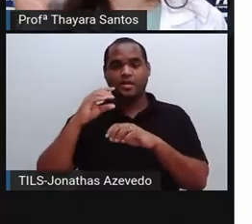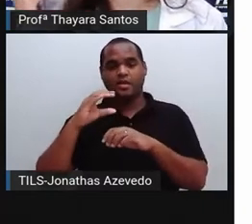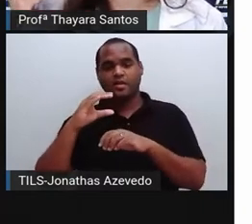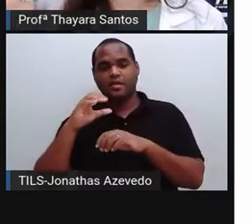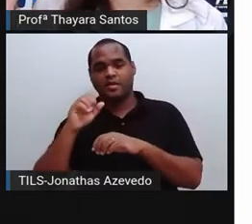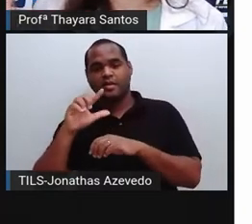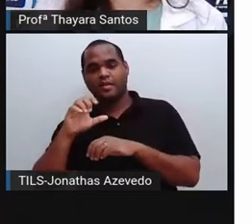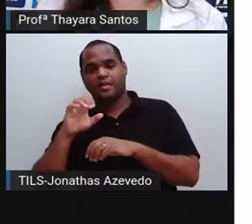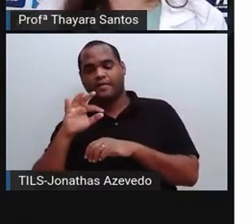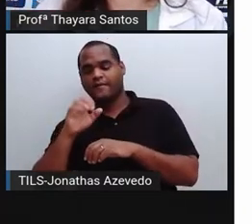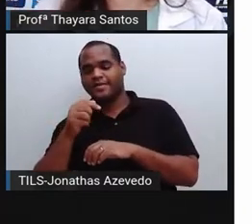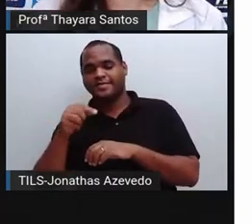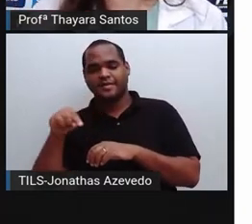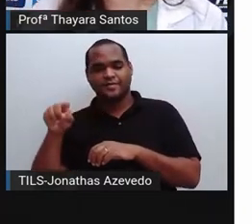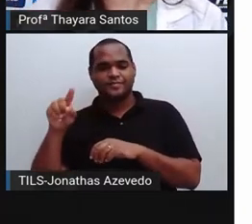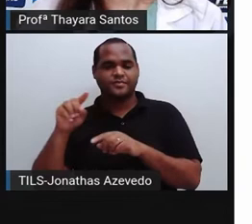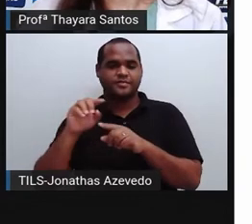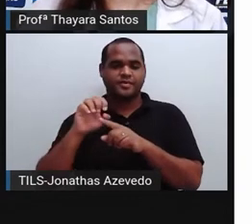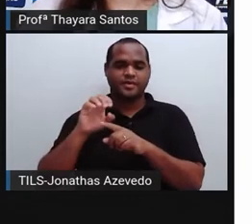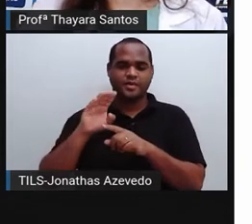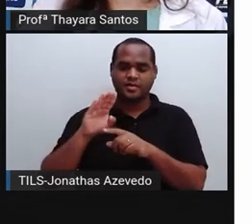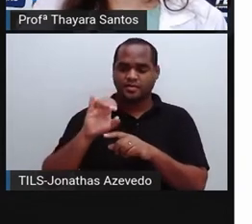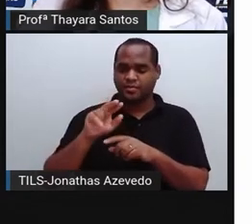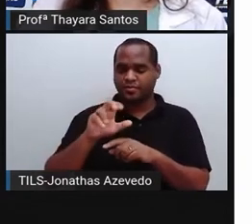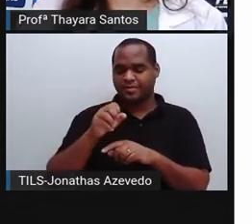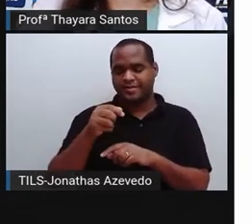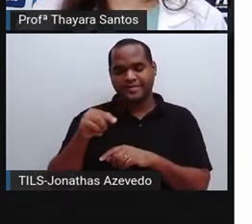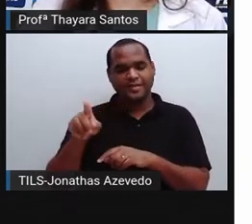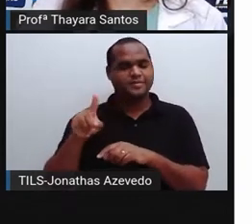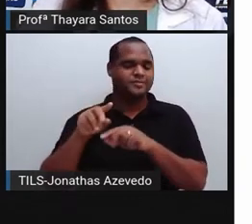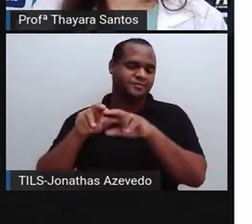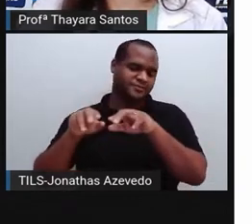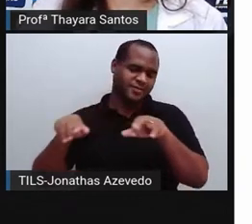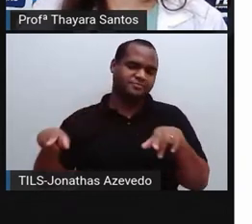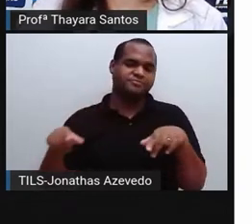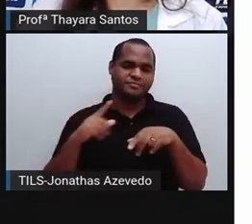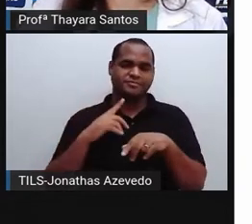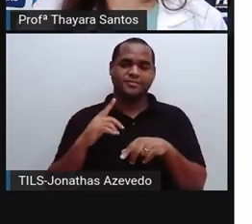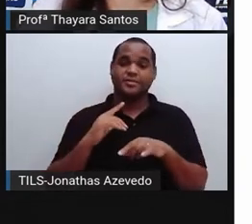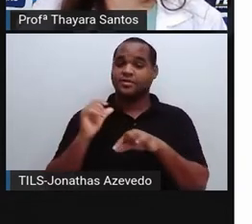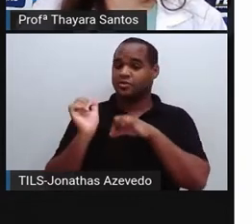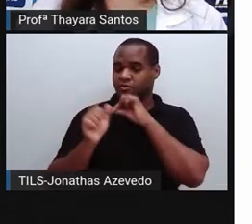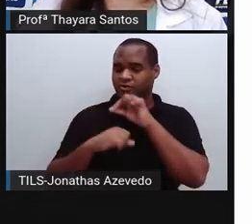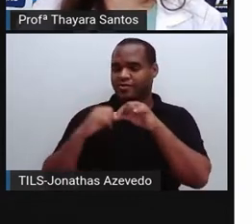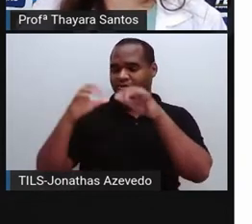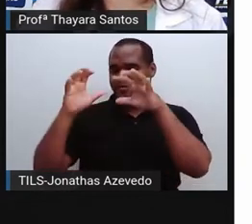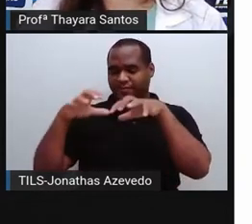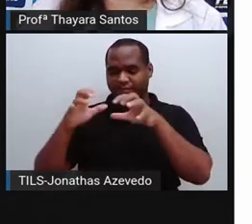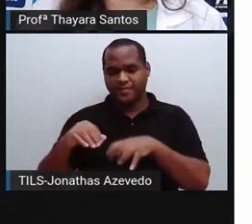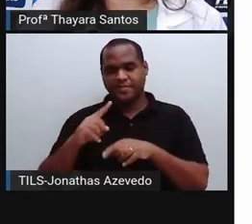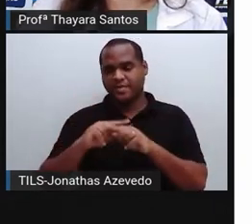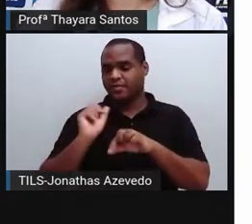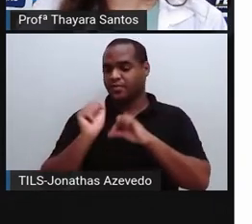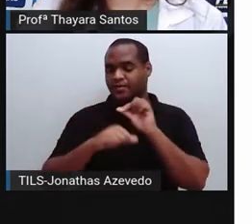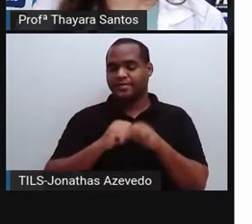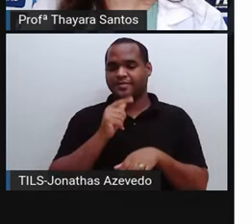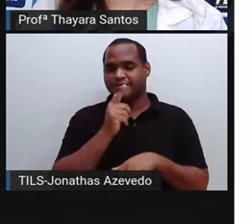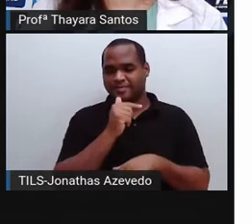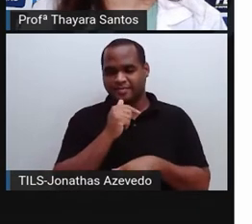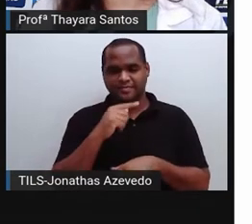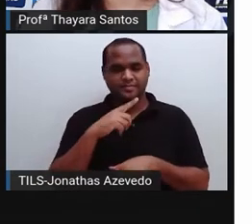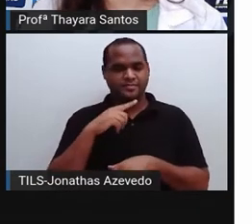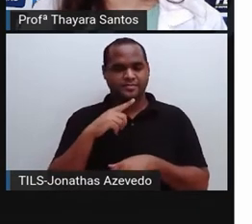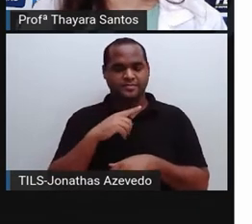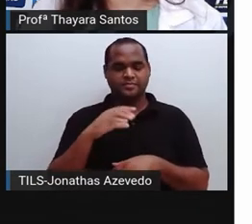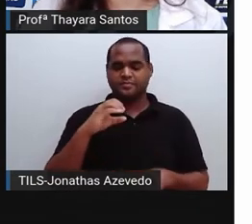ebulição e a evaporação. Essa água também pode passar do estado gasoso para o estado líquido, é o que a gente